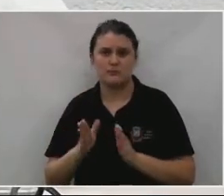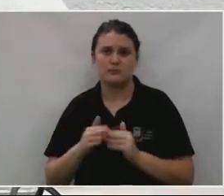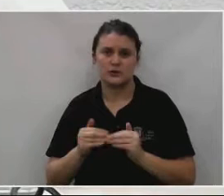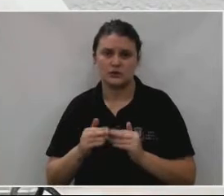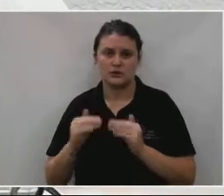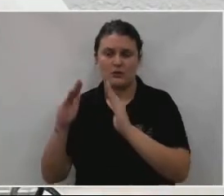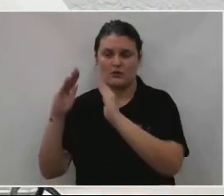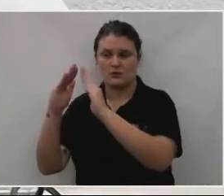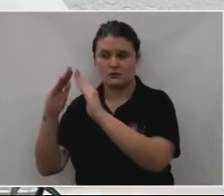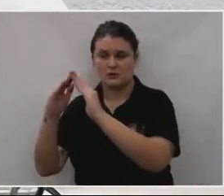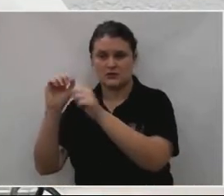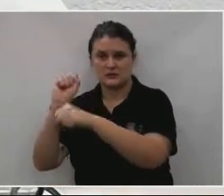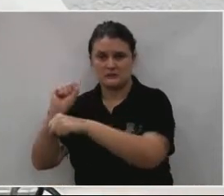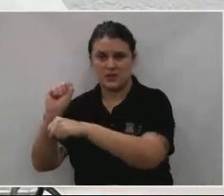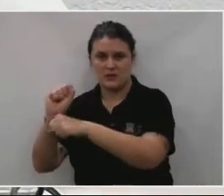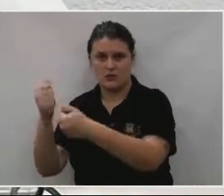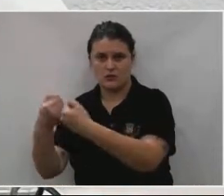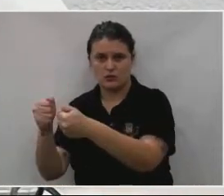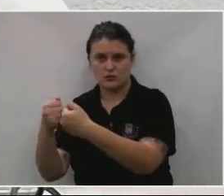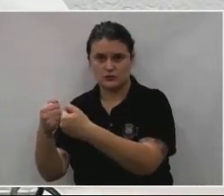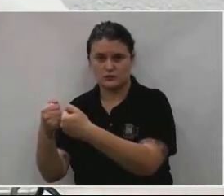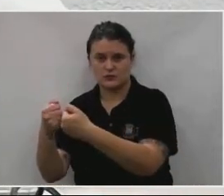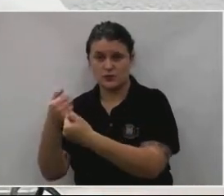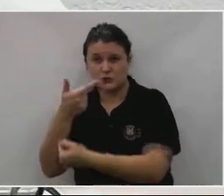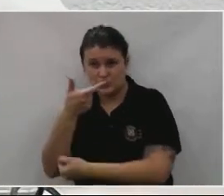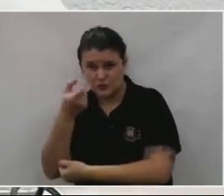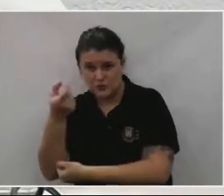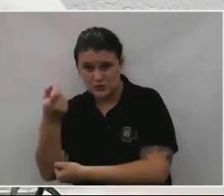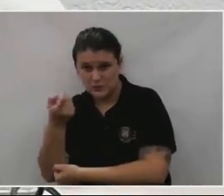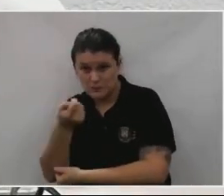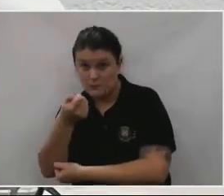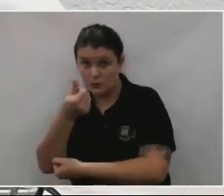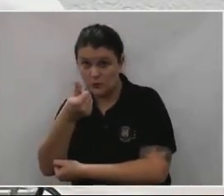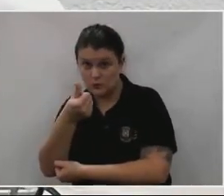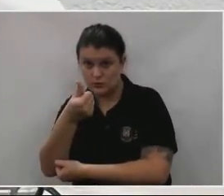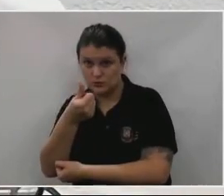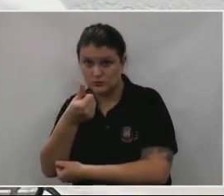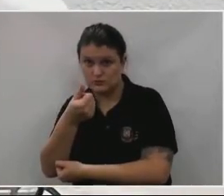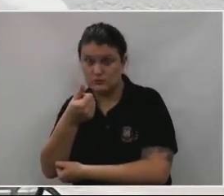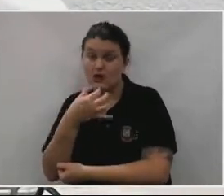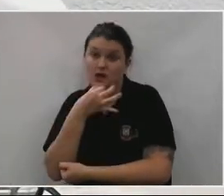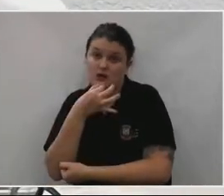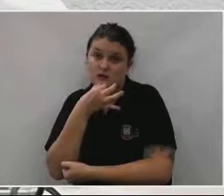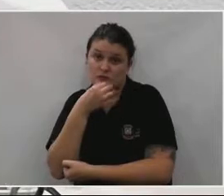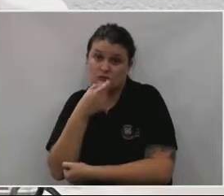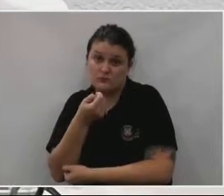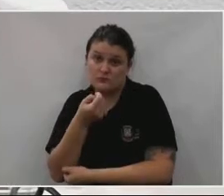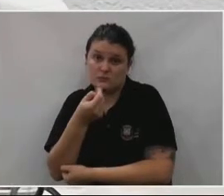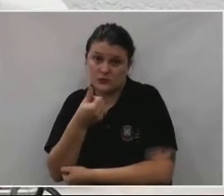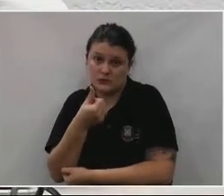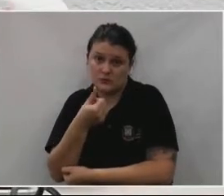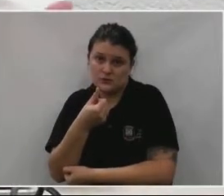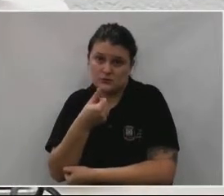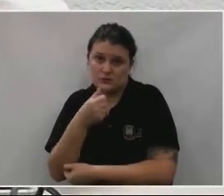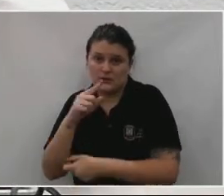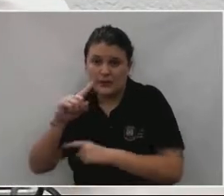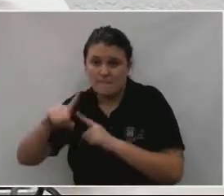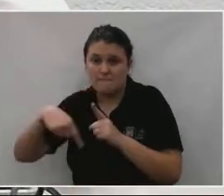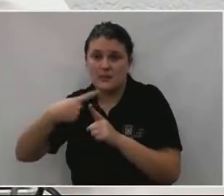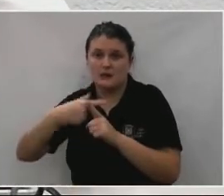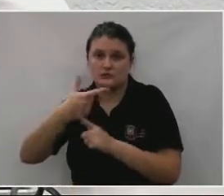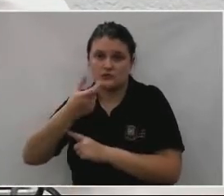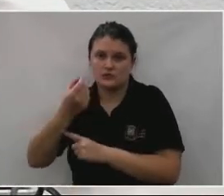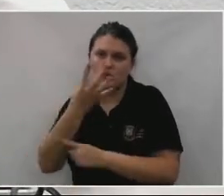abrigos. E 200 realmente é pouco. para o tanto de... Eu acho pouco. Há mais 200